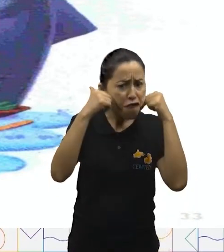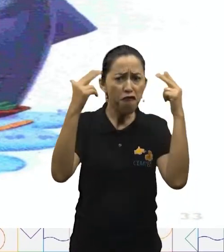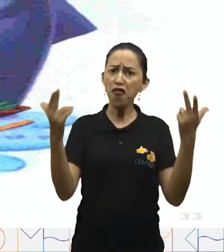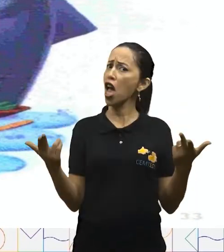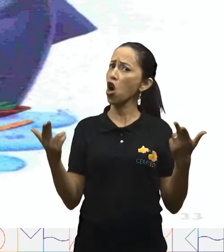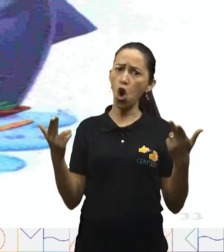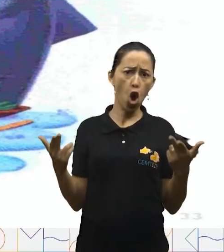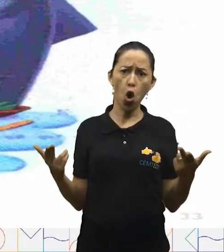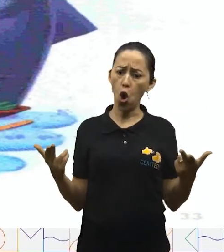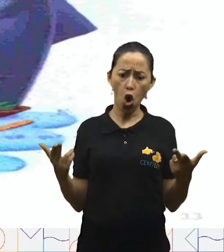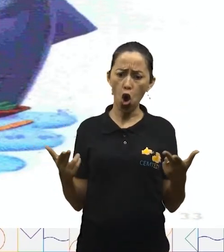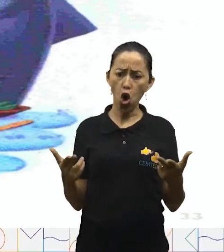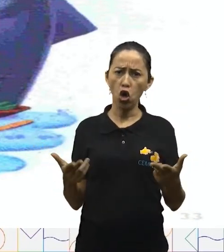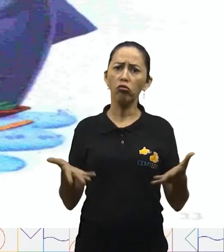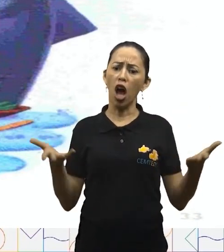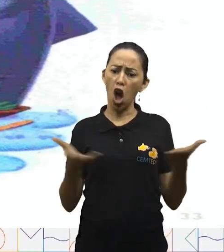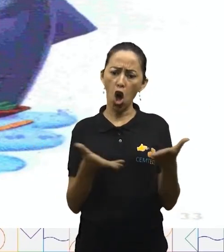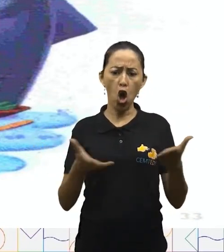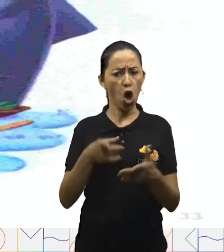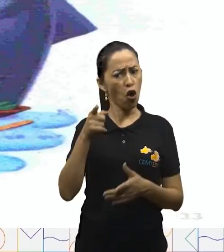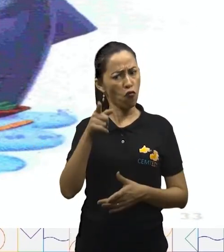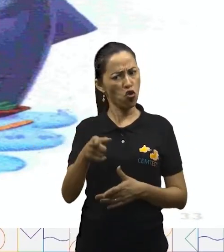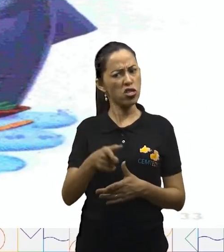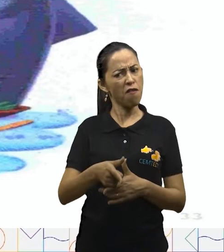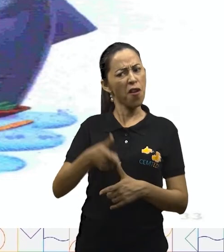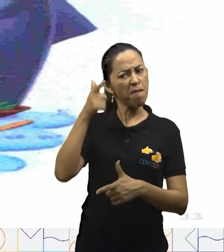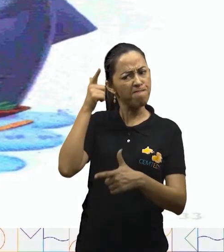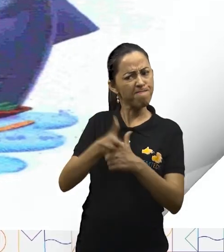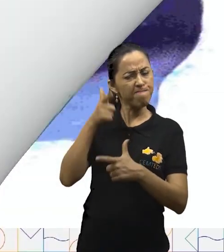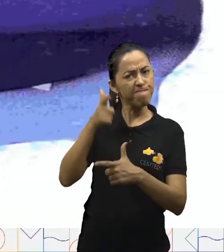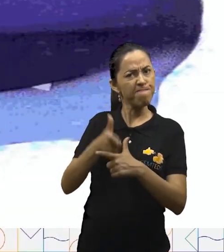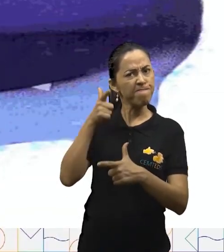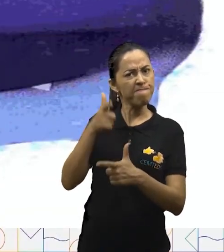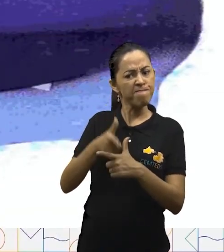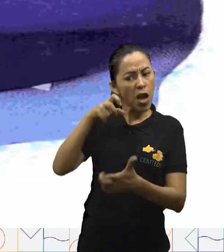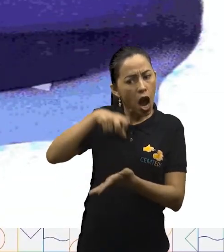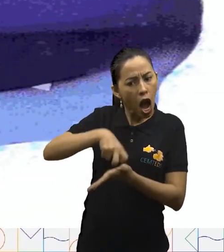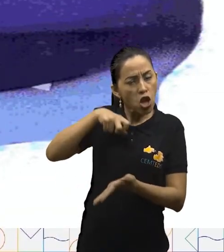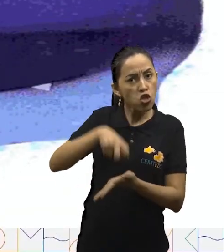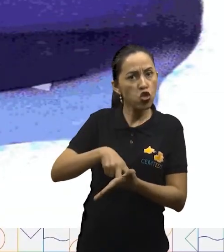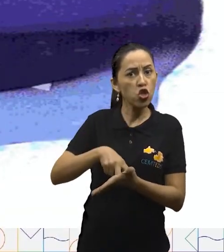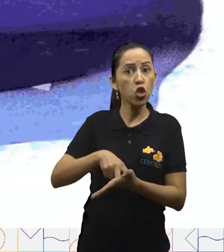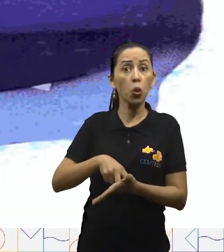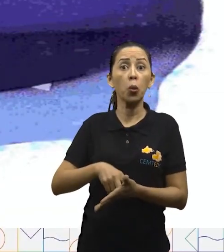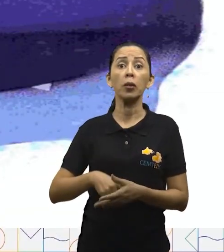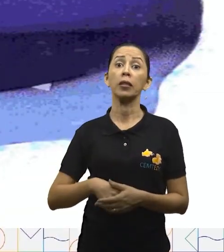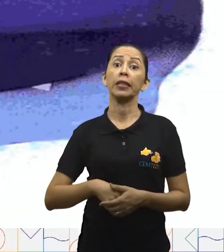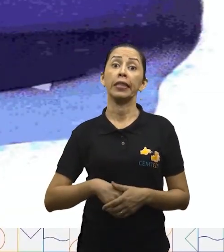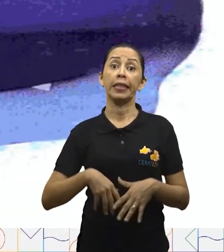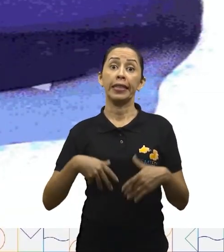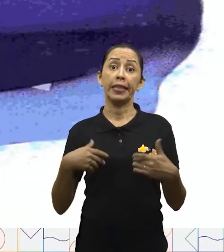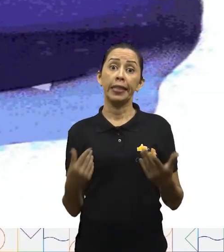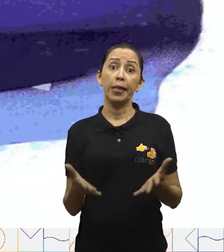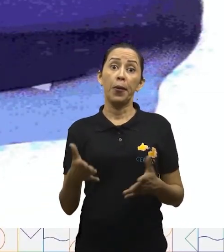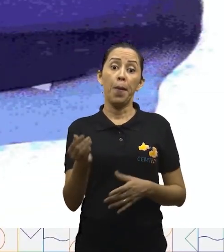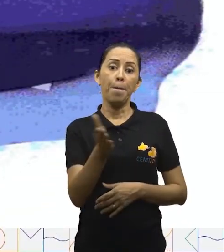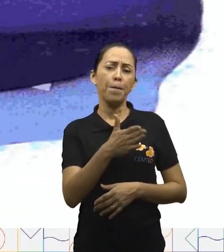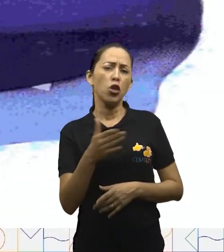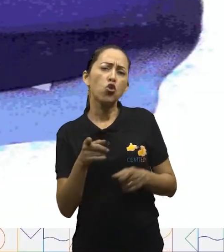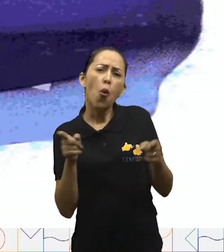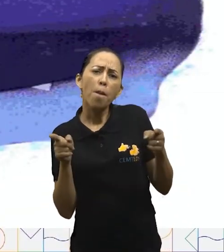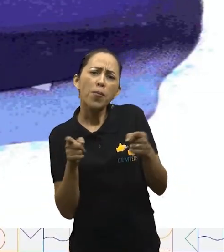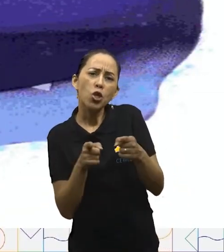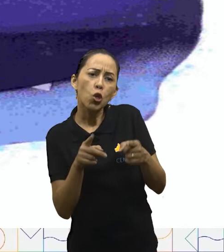tubarão. Vou lhe aplicar um castigo tremendo. Peixoto ficou com pena de